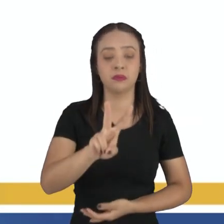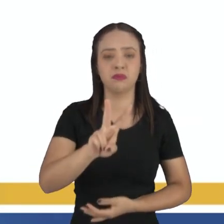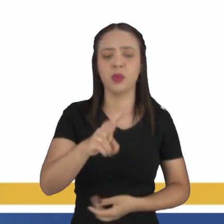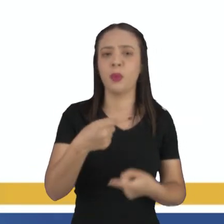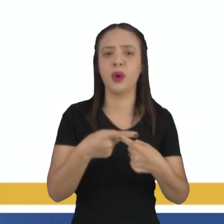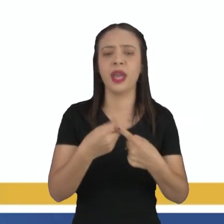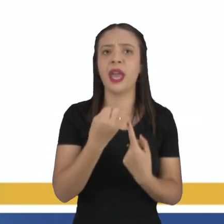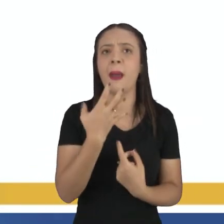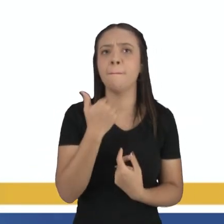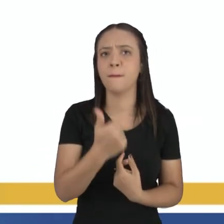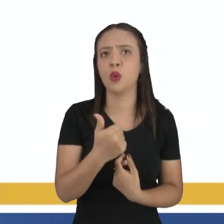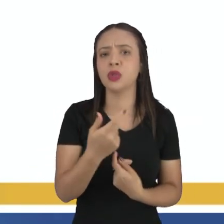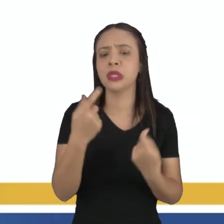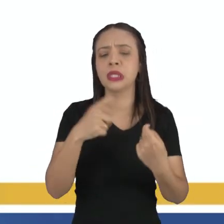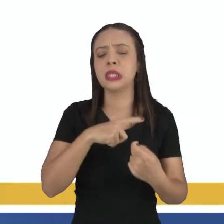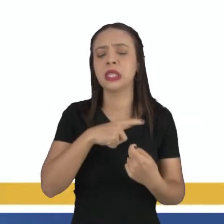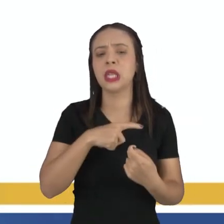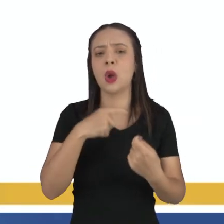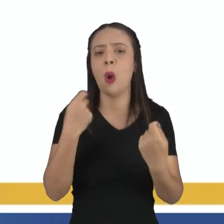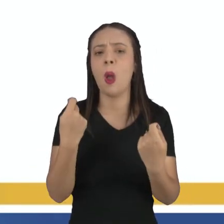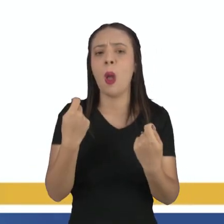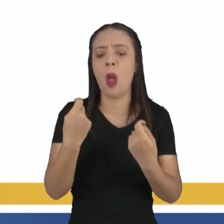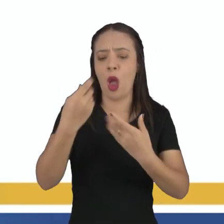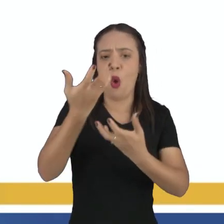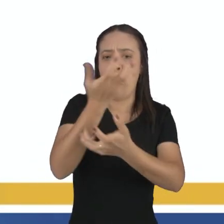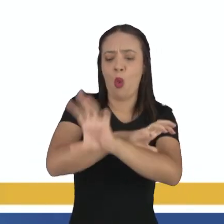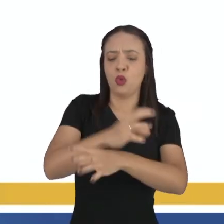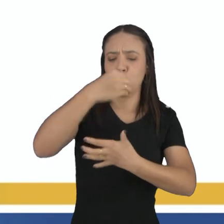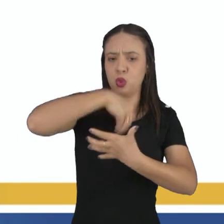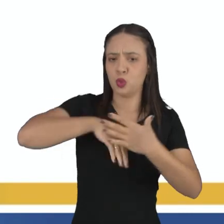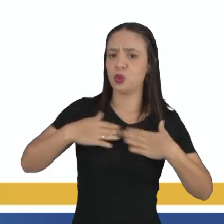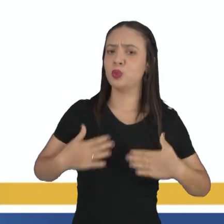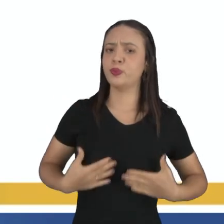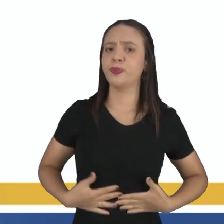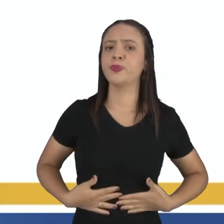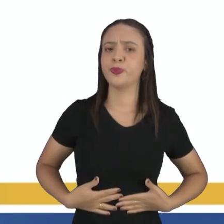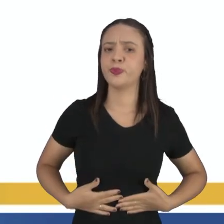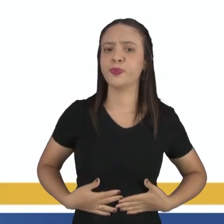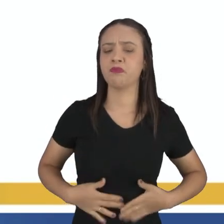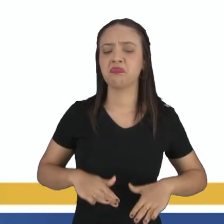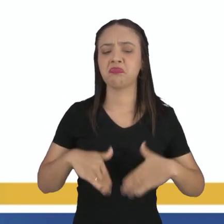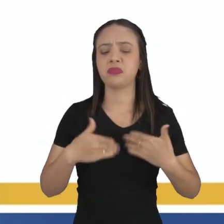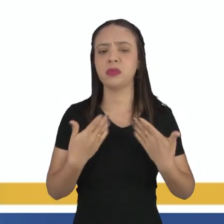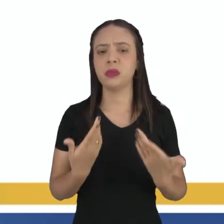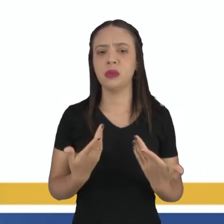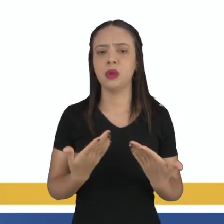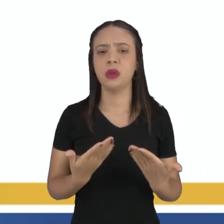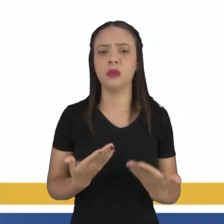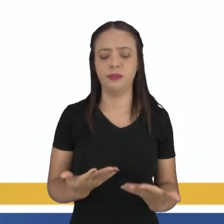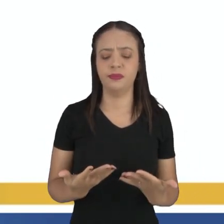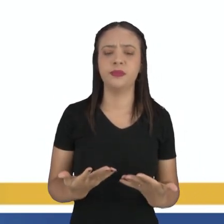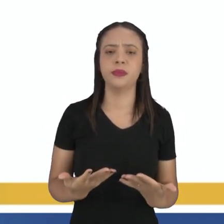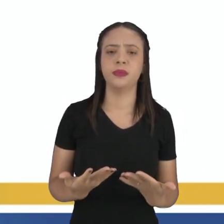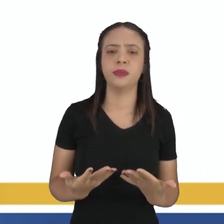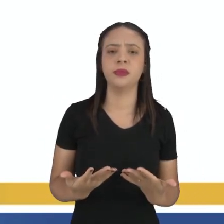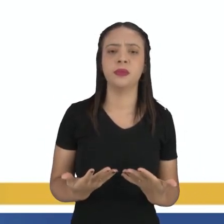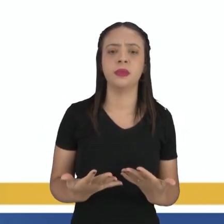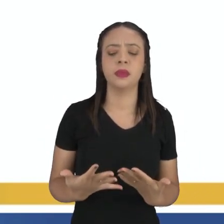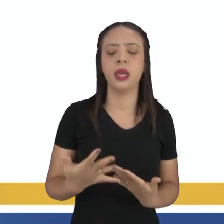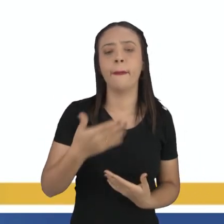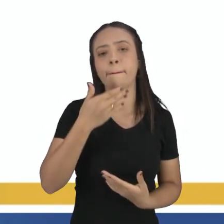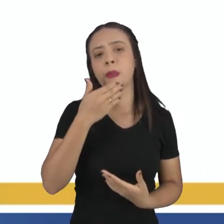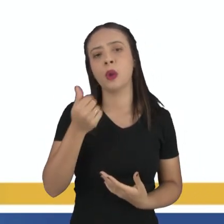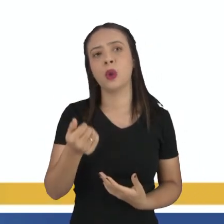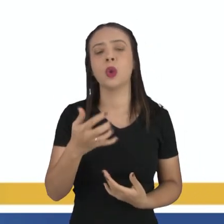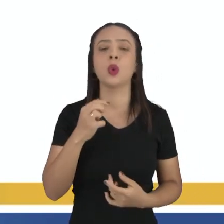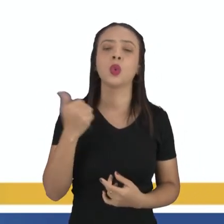evolutivas de possuir estruturas ósseas, né? Por que animais vertebrados, evolutivamente, têm mais vantagem que